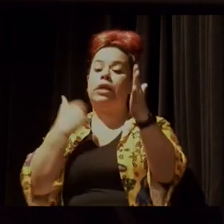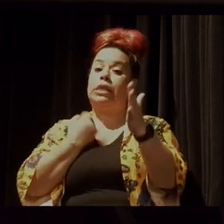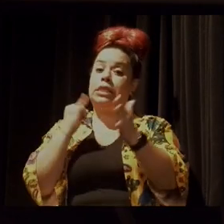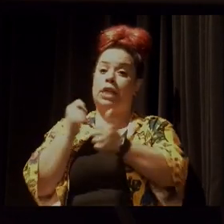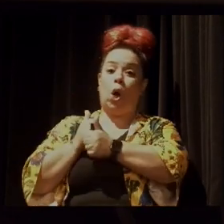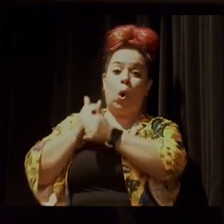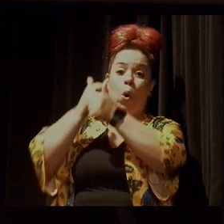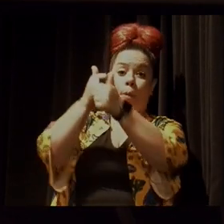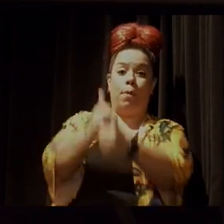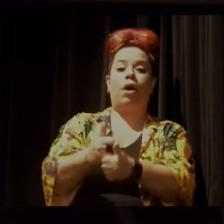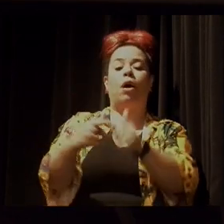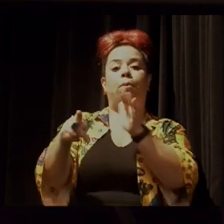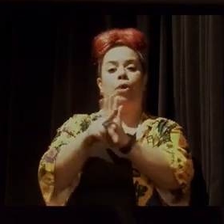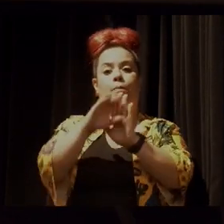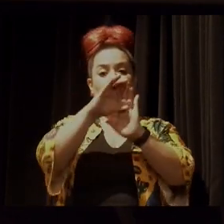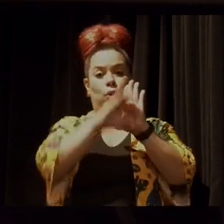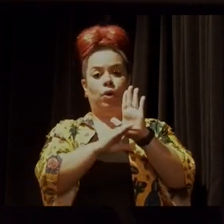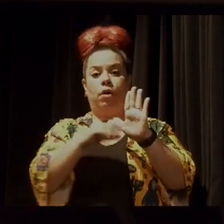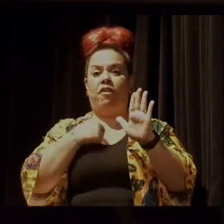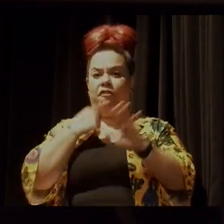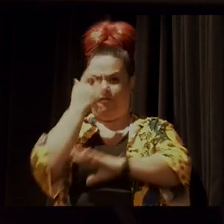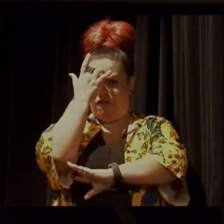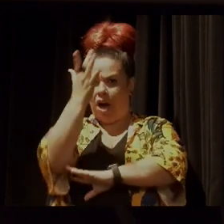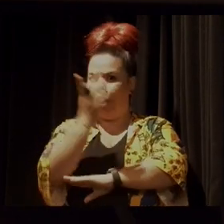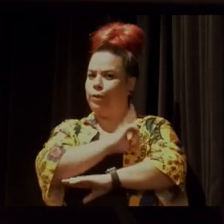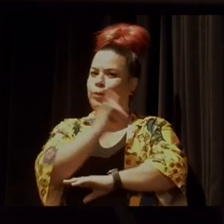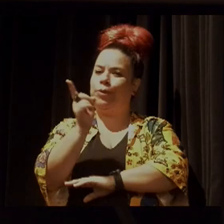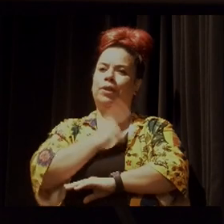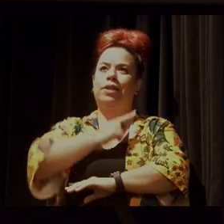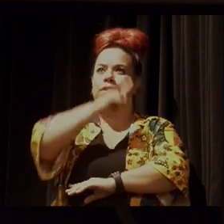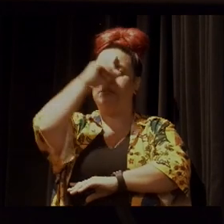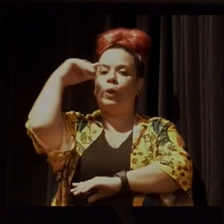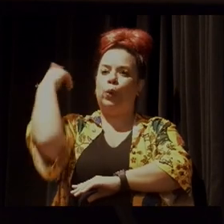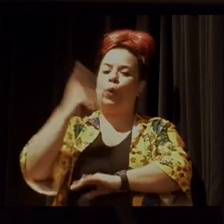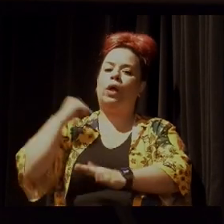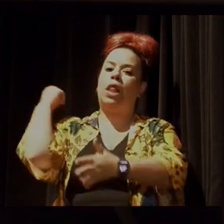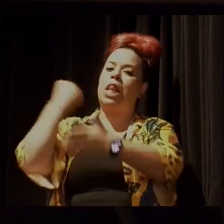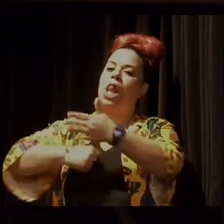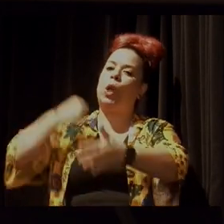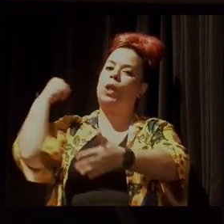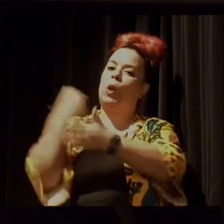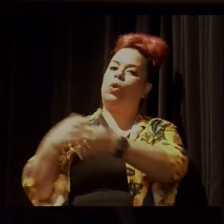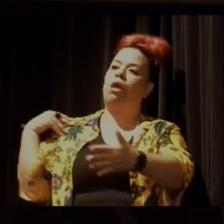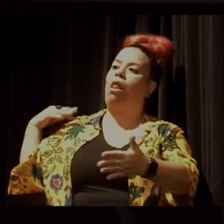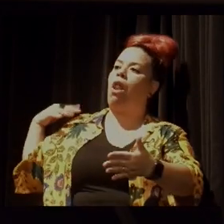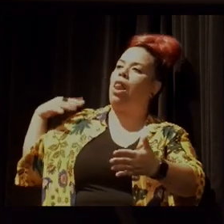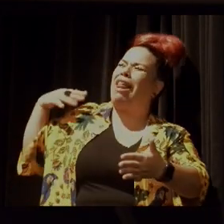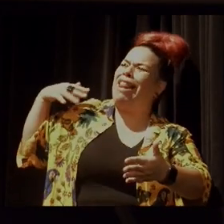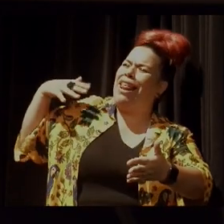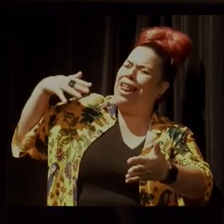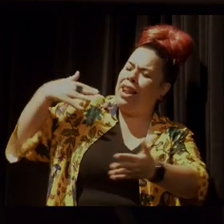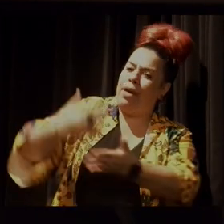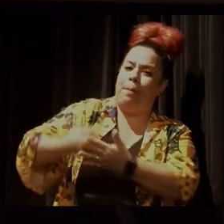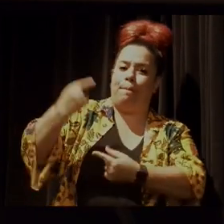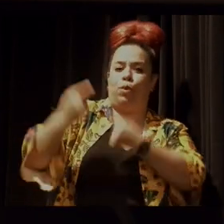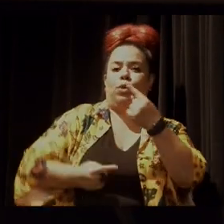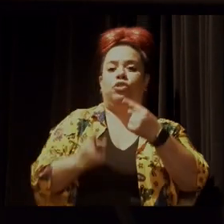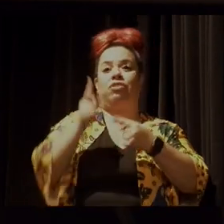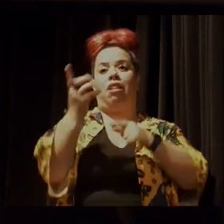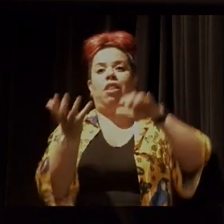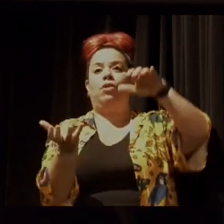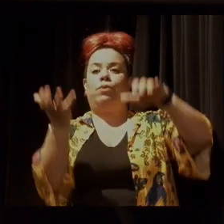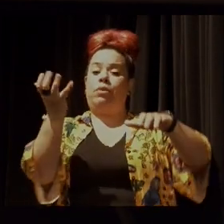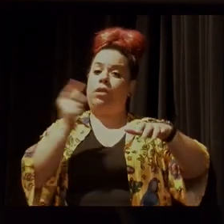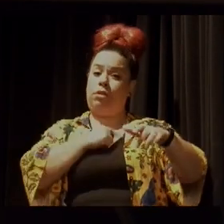Florestal foi uma longa batalha política no Congresso Nacional, algumas coisas